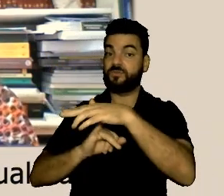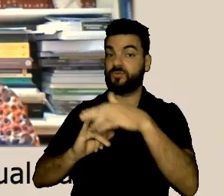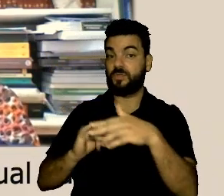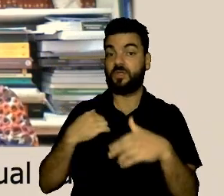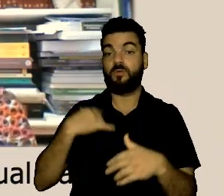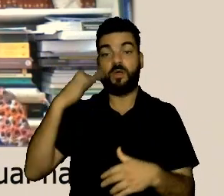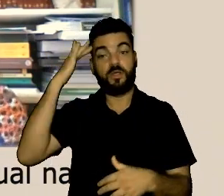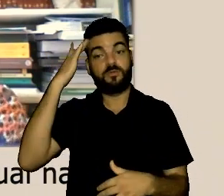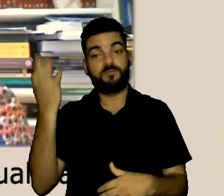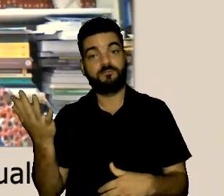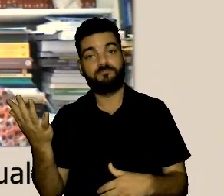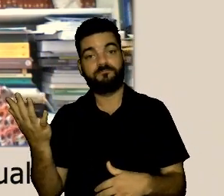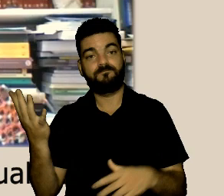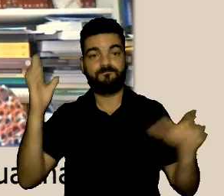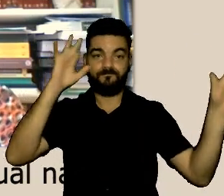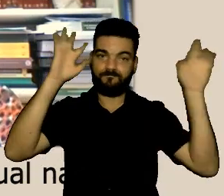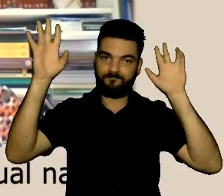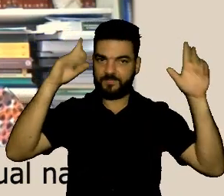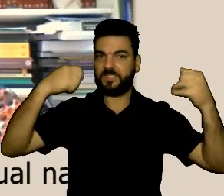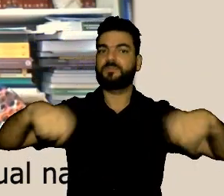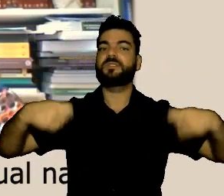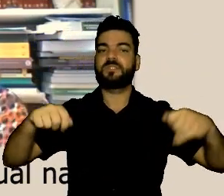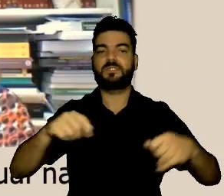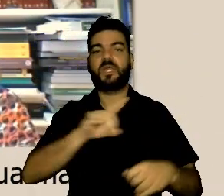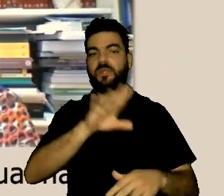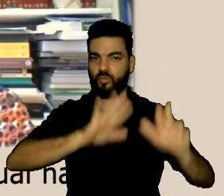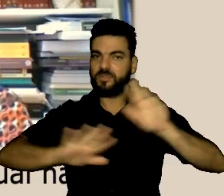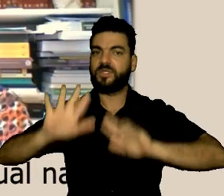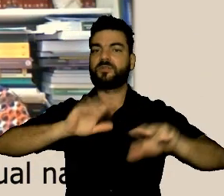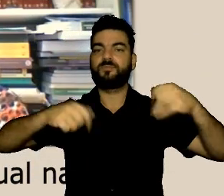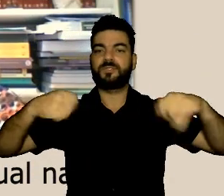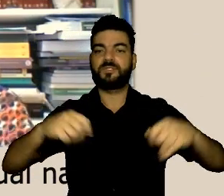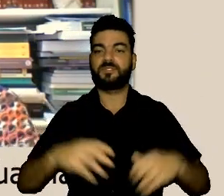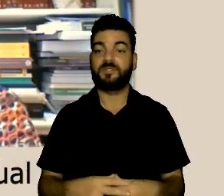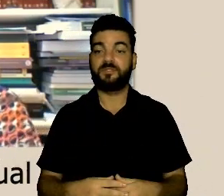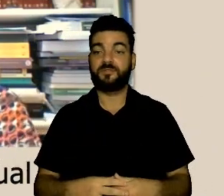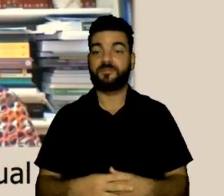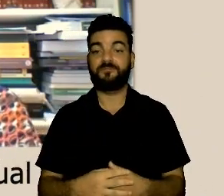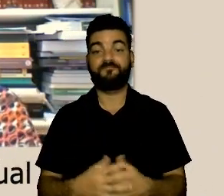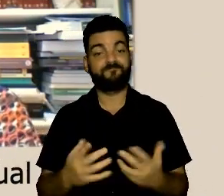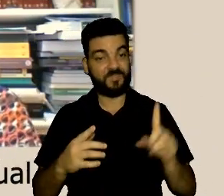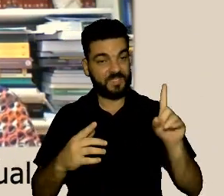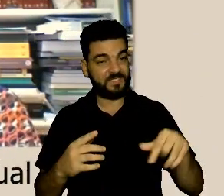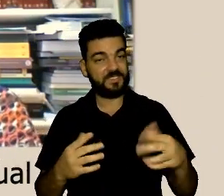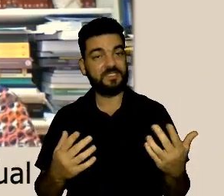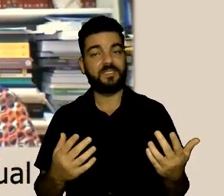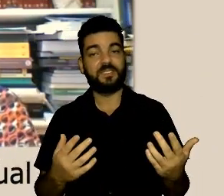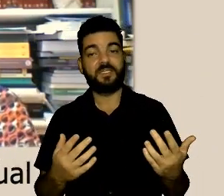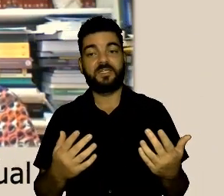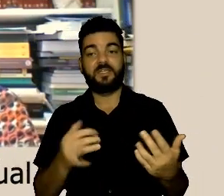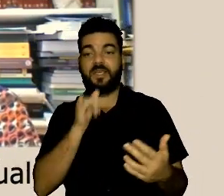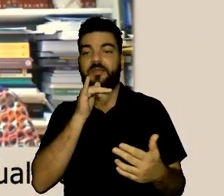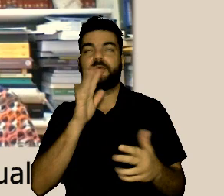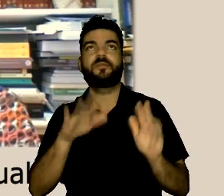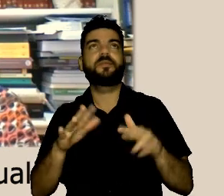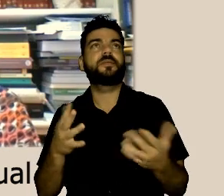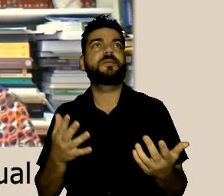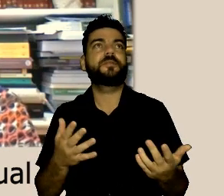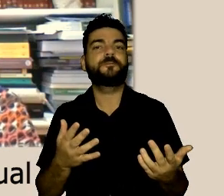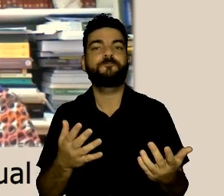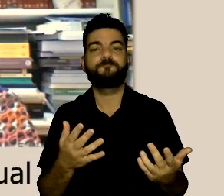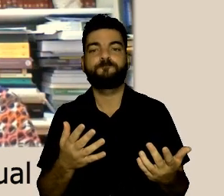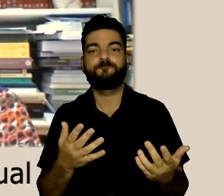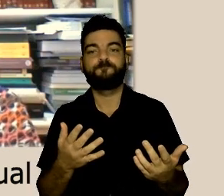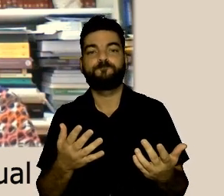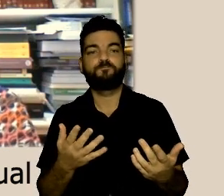merece ser cuidado dentro da nossa instituição eu acho que a gente precisa tomar todos esses cuidados então eu